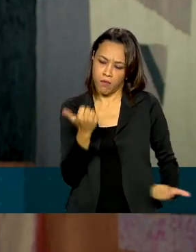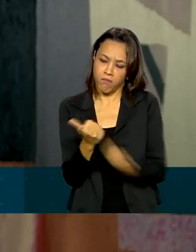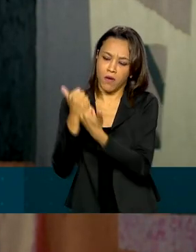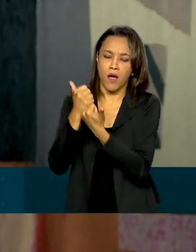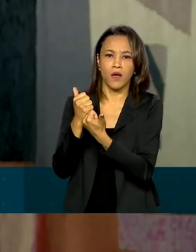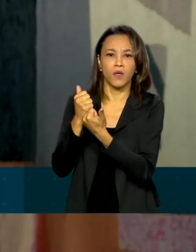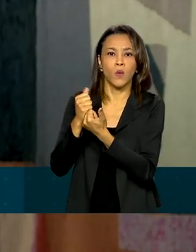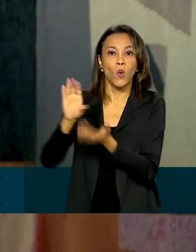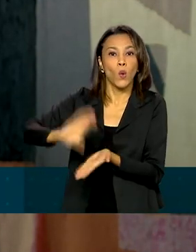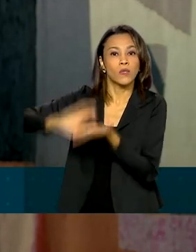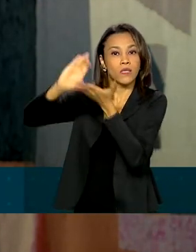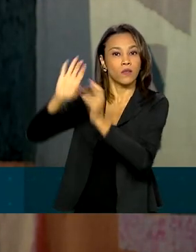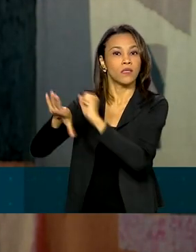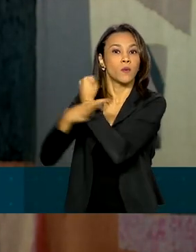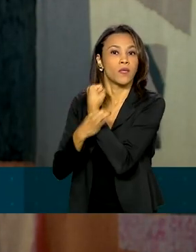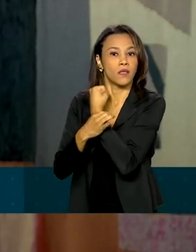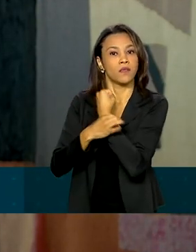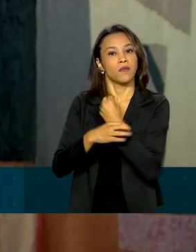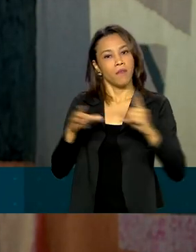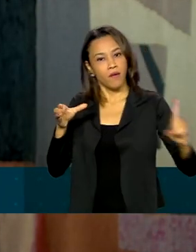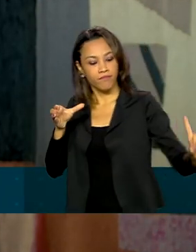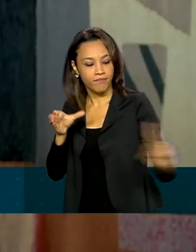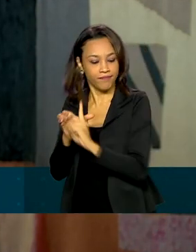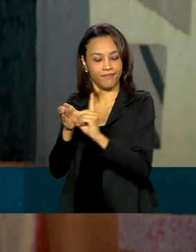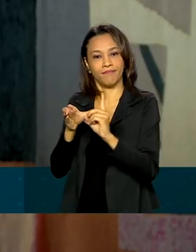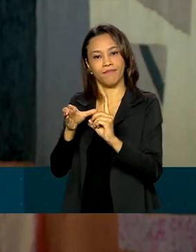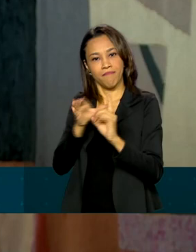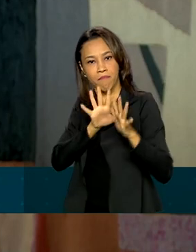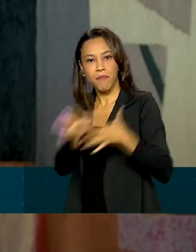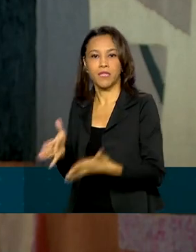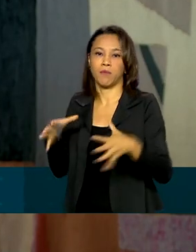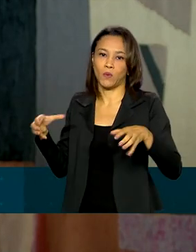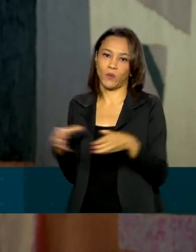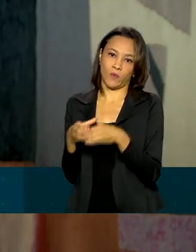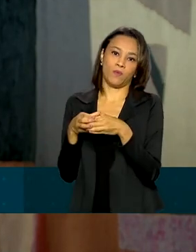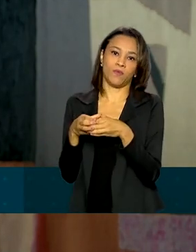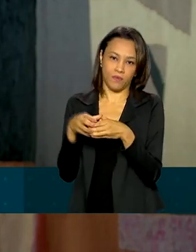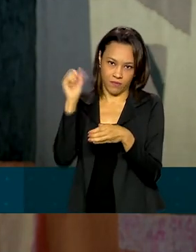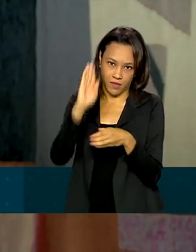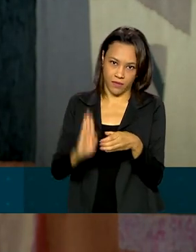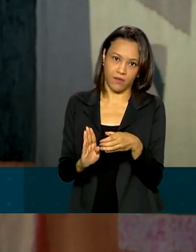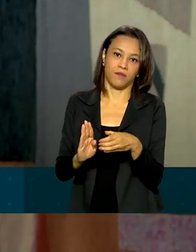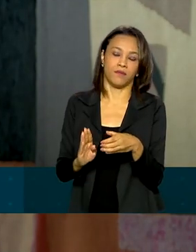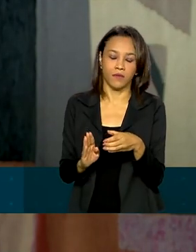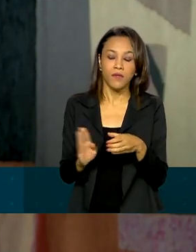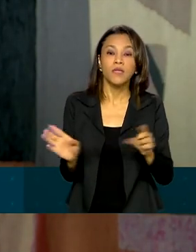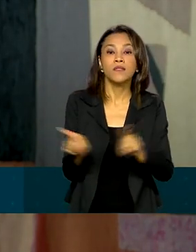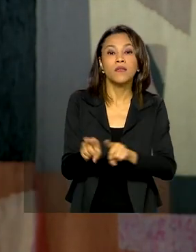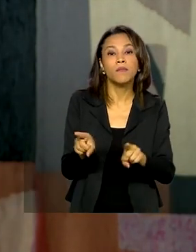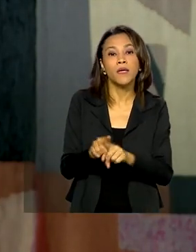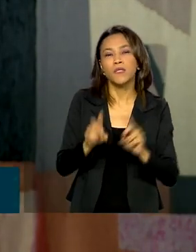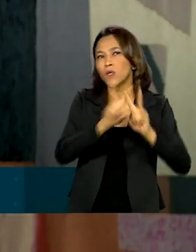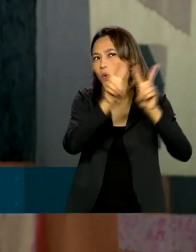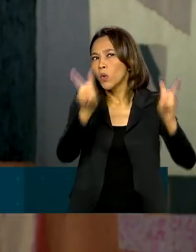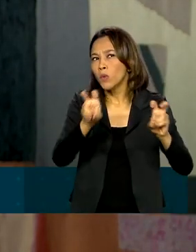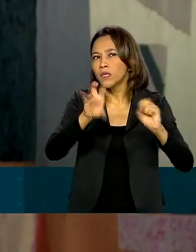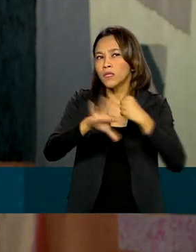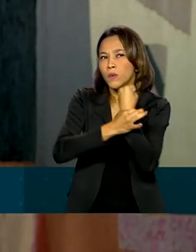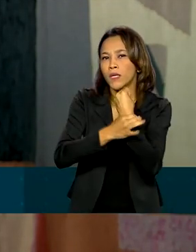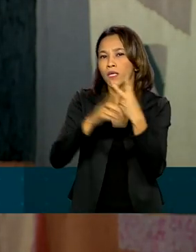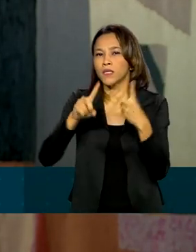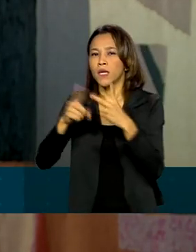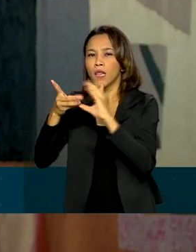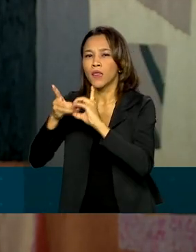membro permanente. E também a relação entre segurança e democracia, nós